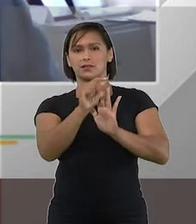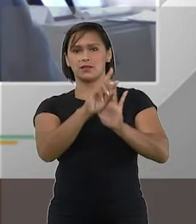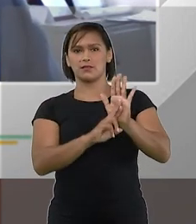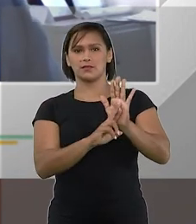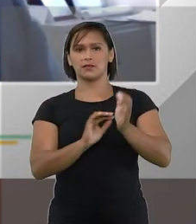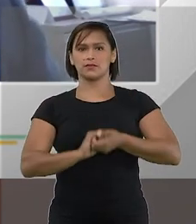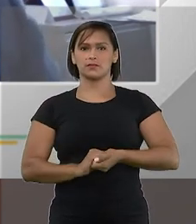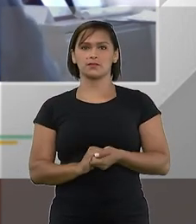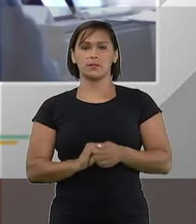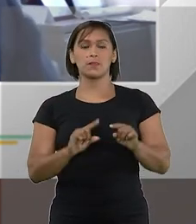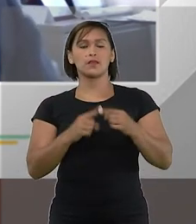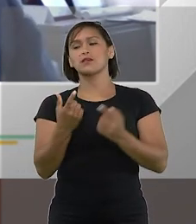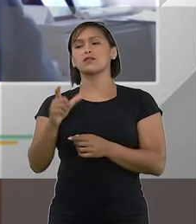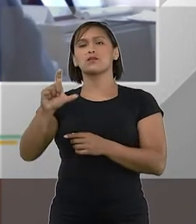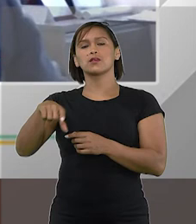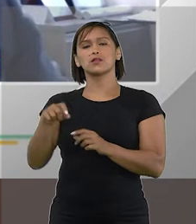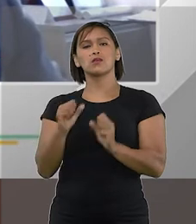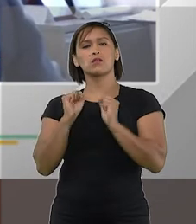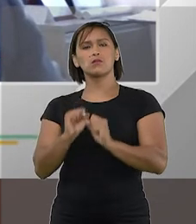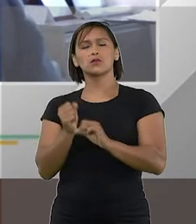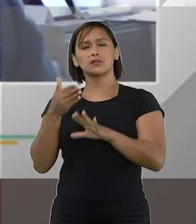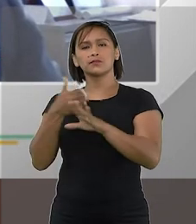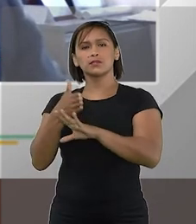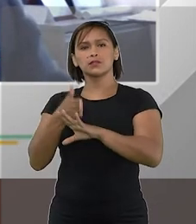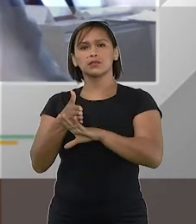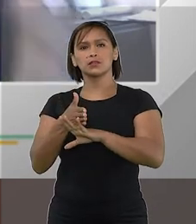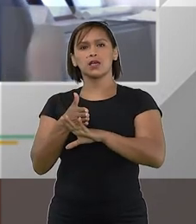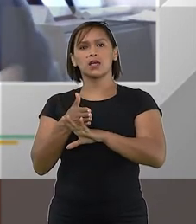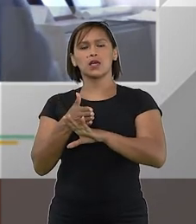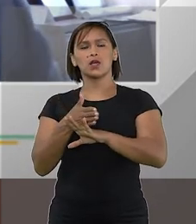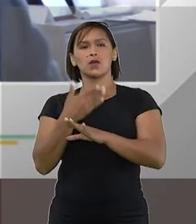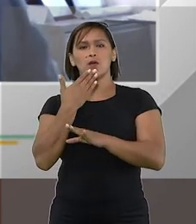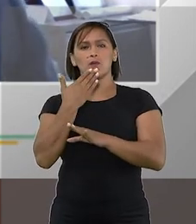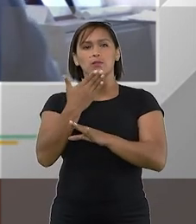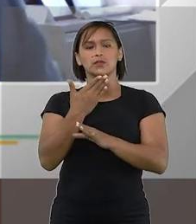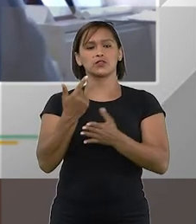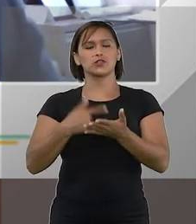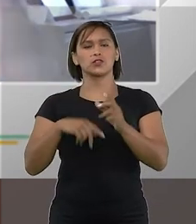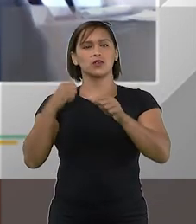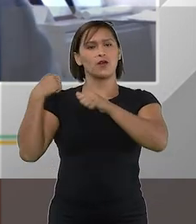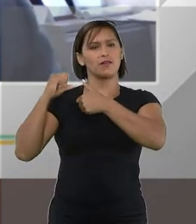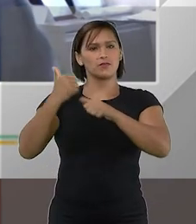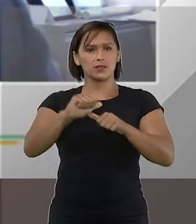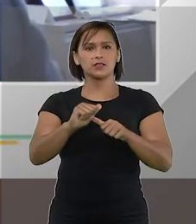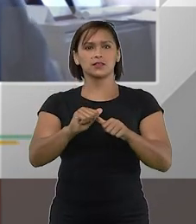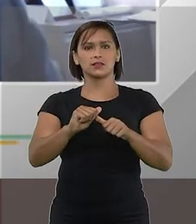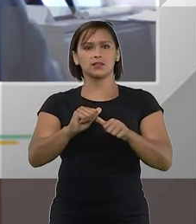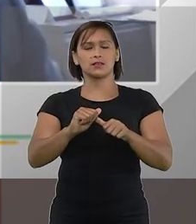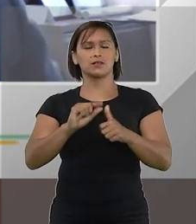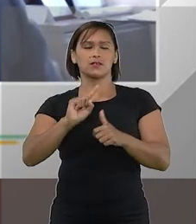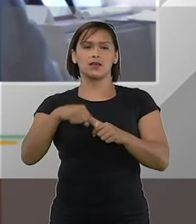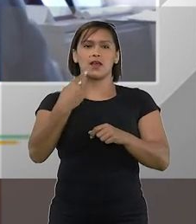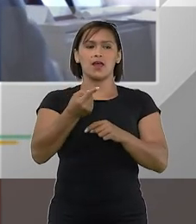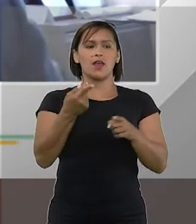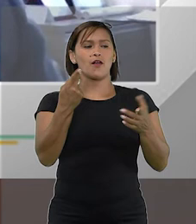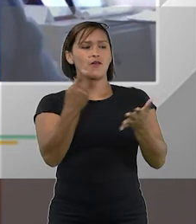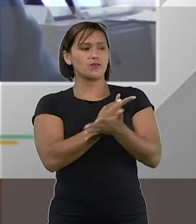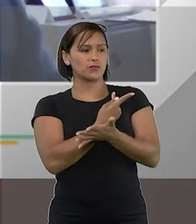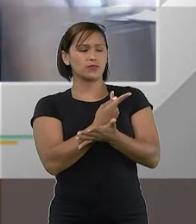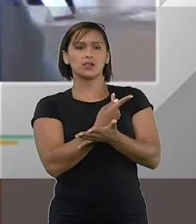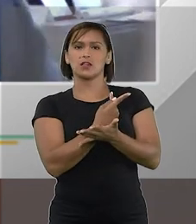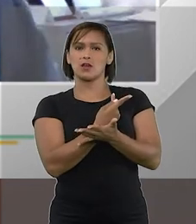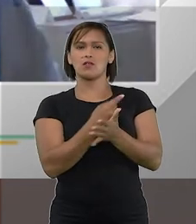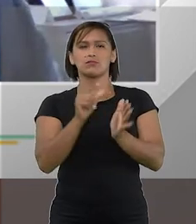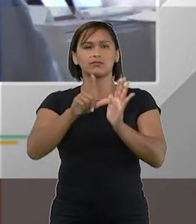passado então um credor poderia entrar com uma impugnação a avaliação e isso fazia com que